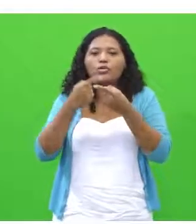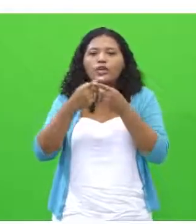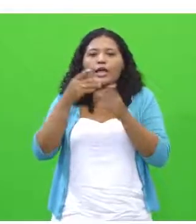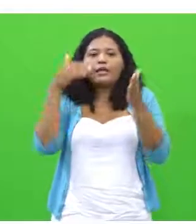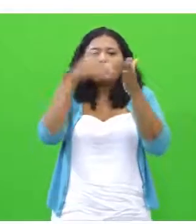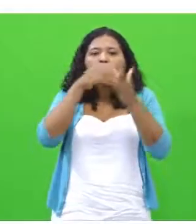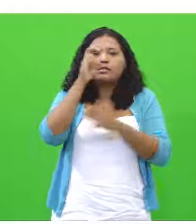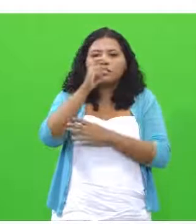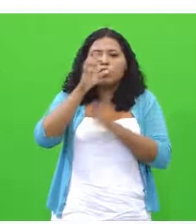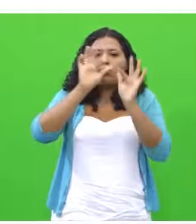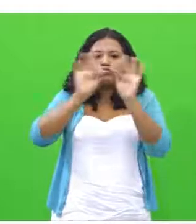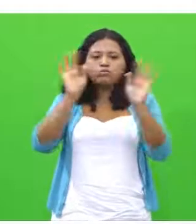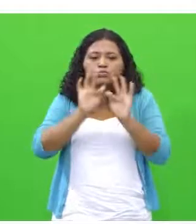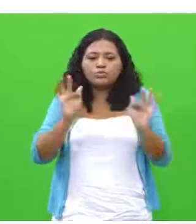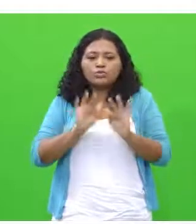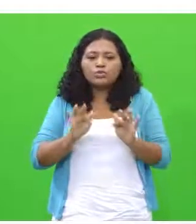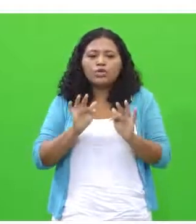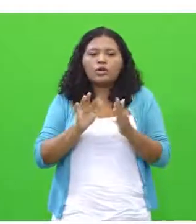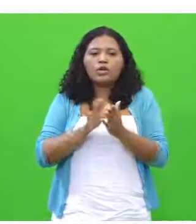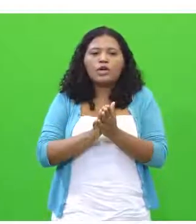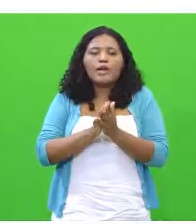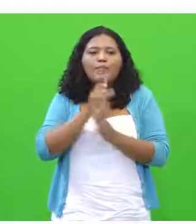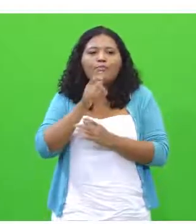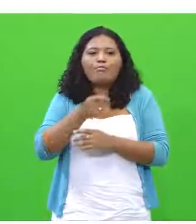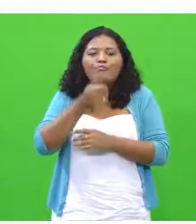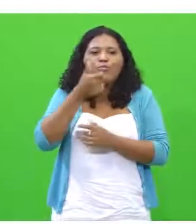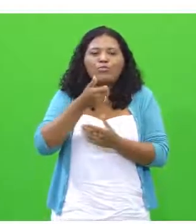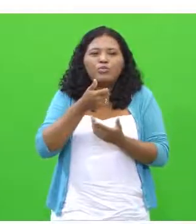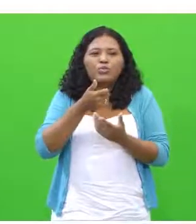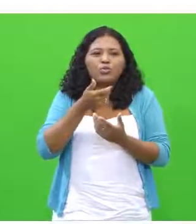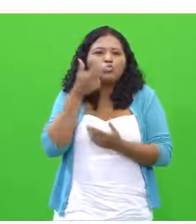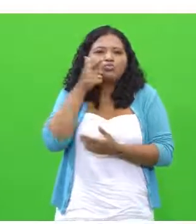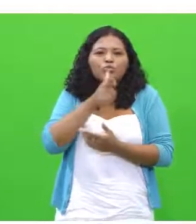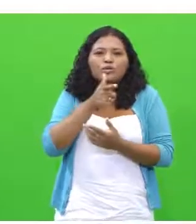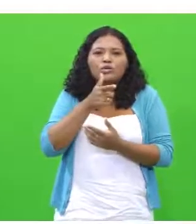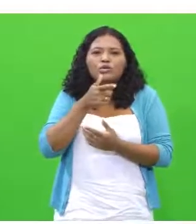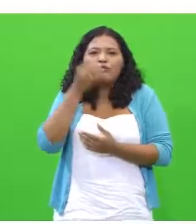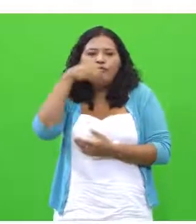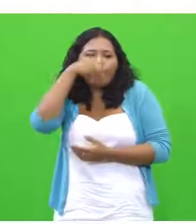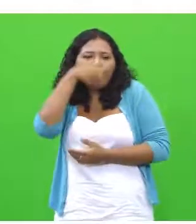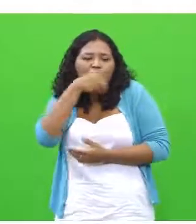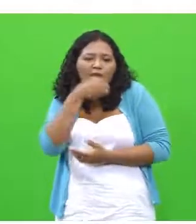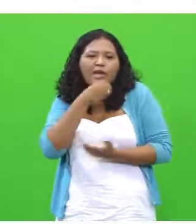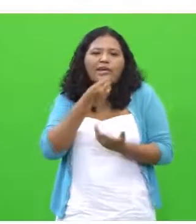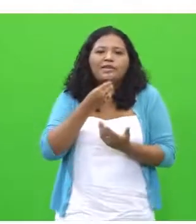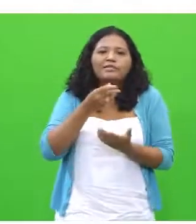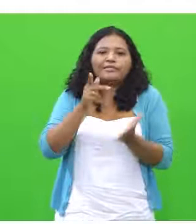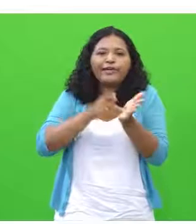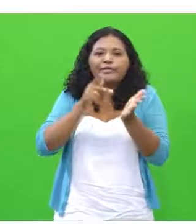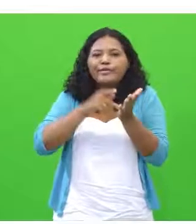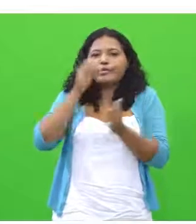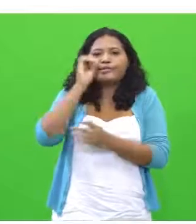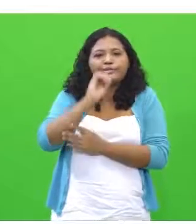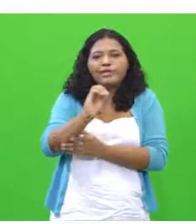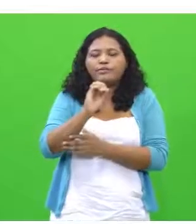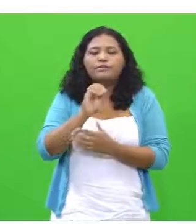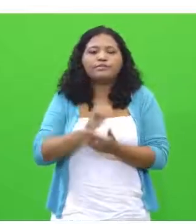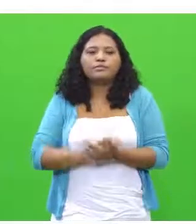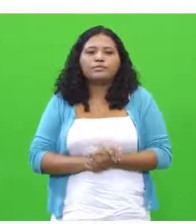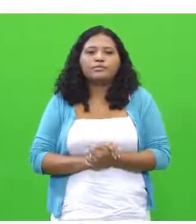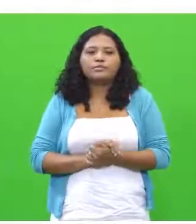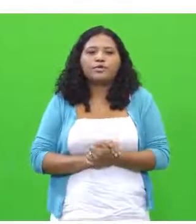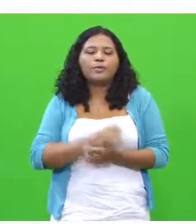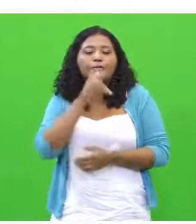linhas escritas, ela é considerada insuficiente e ela recebe a nota zero. Digamos, não é, Carol? O